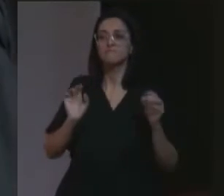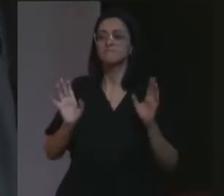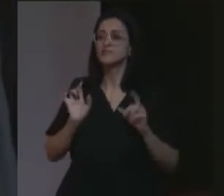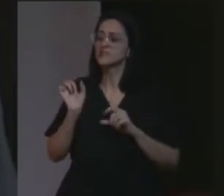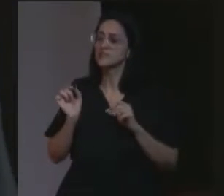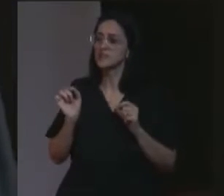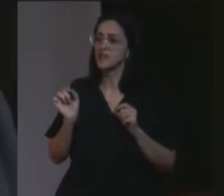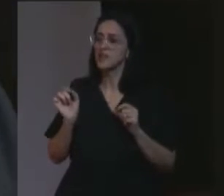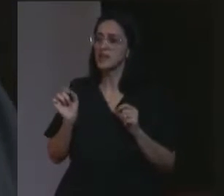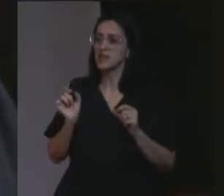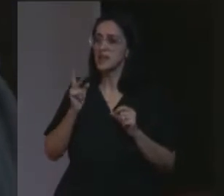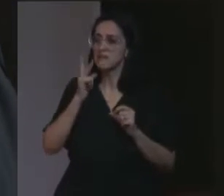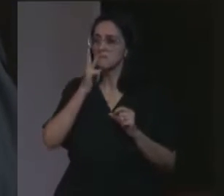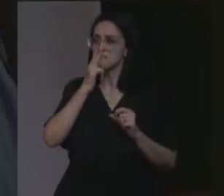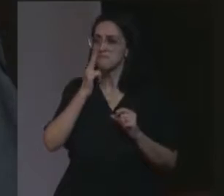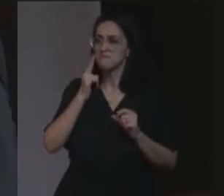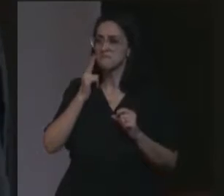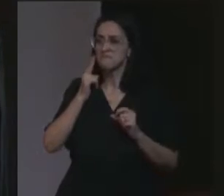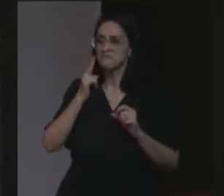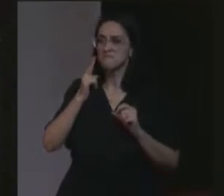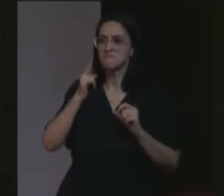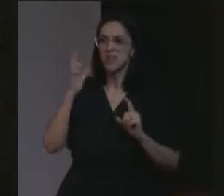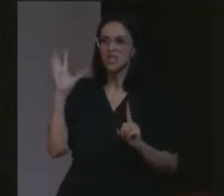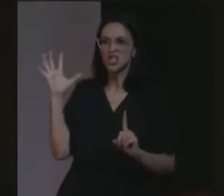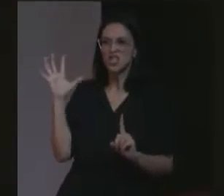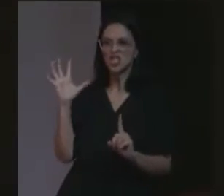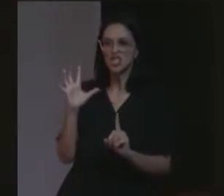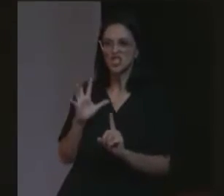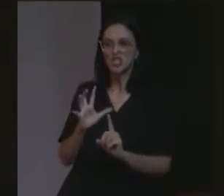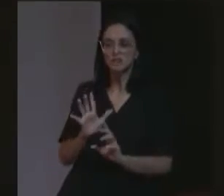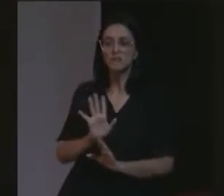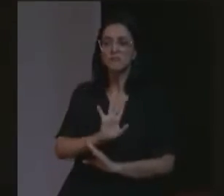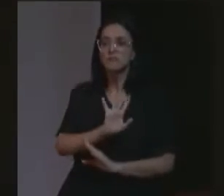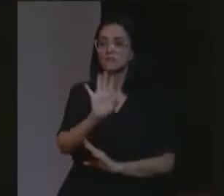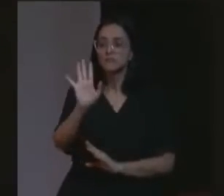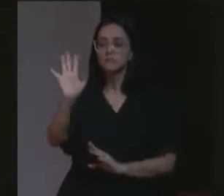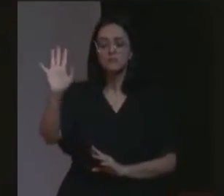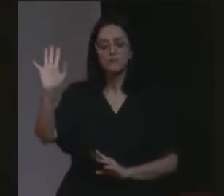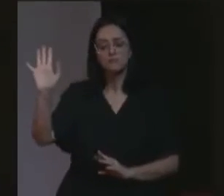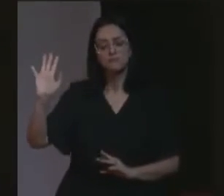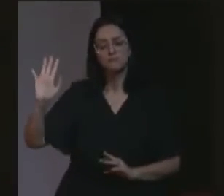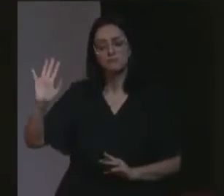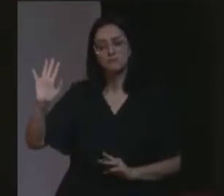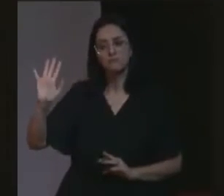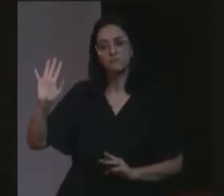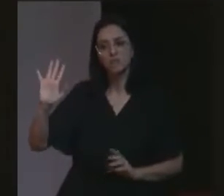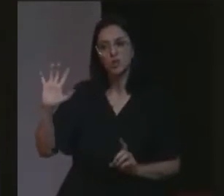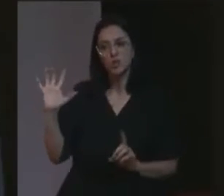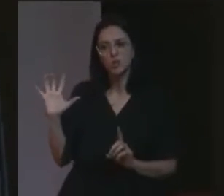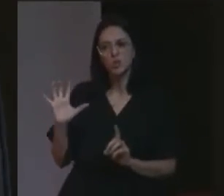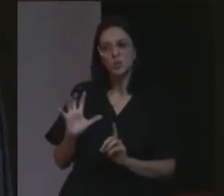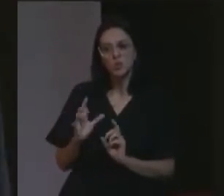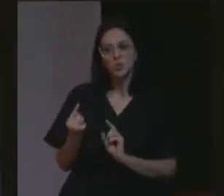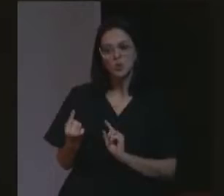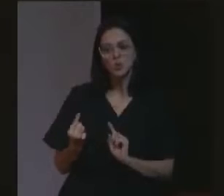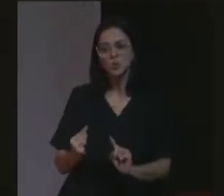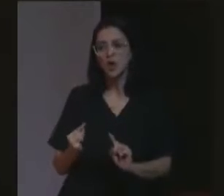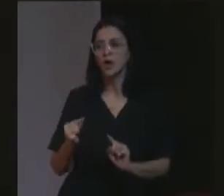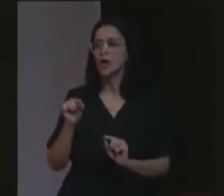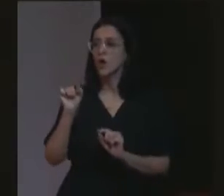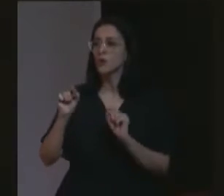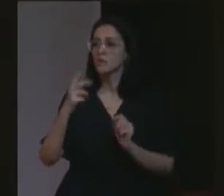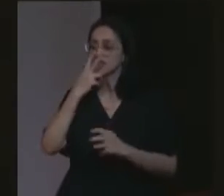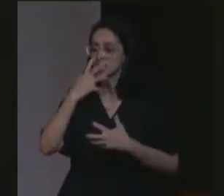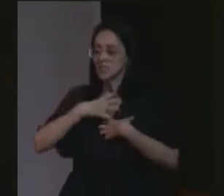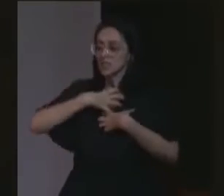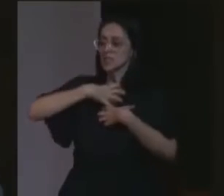da barbárie, nós não nos deixamos que a barbárie toma conta dos nossos